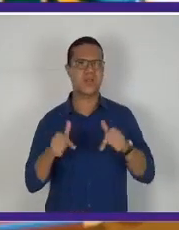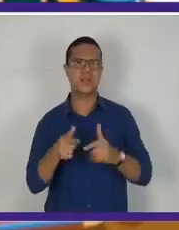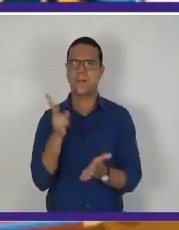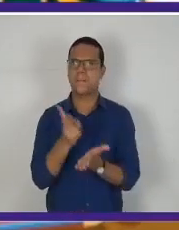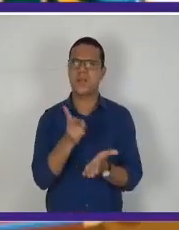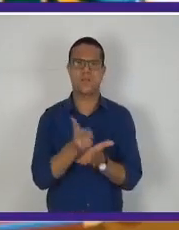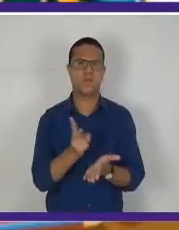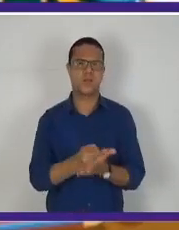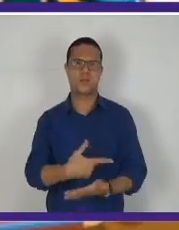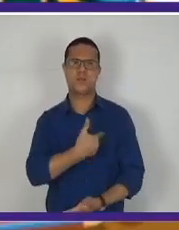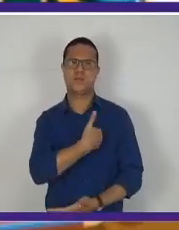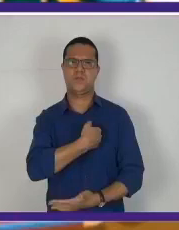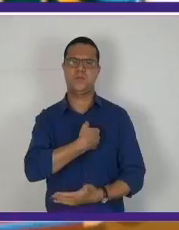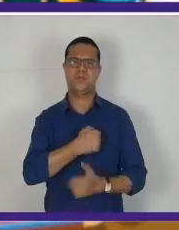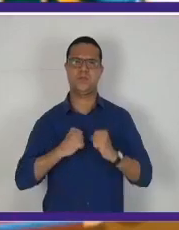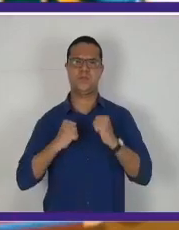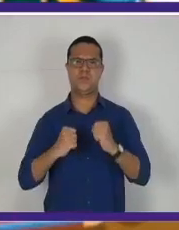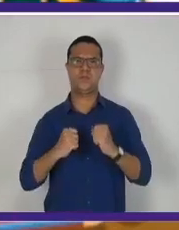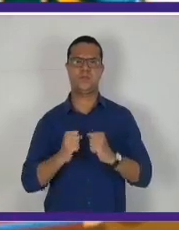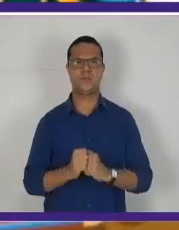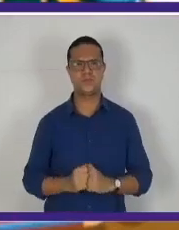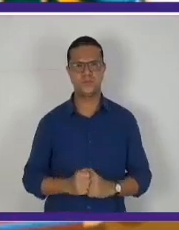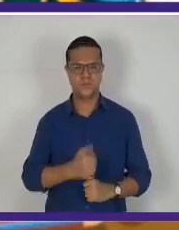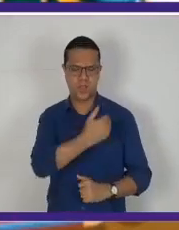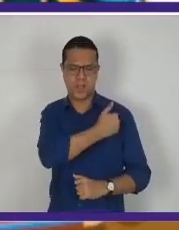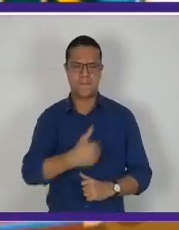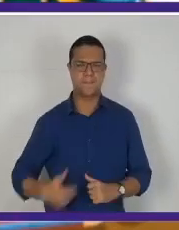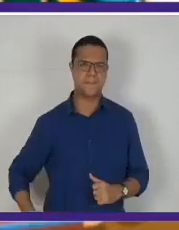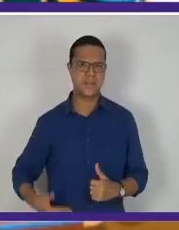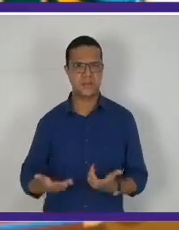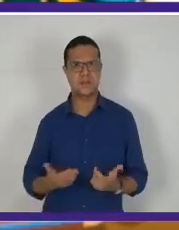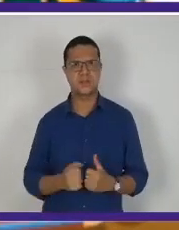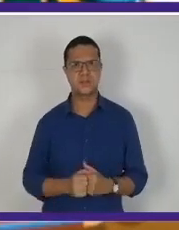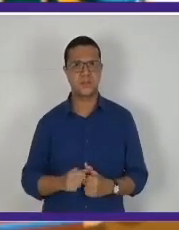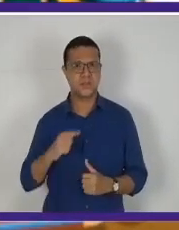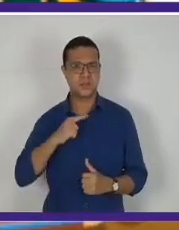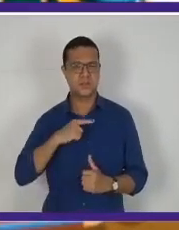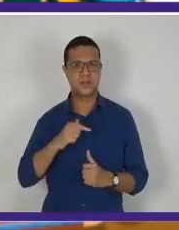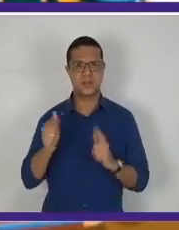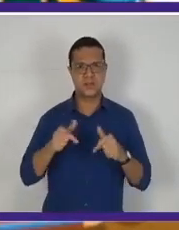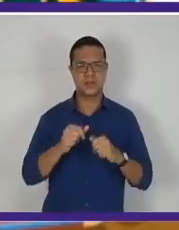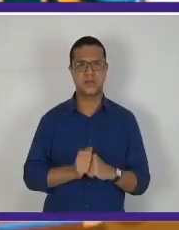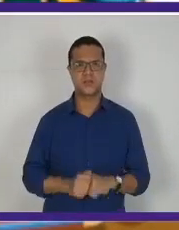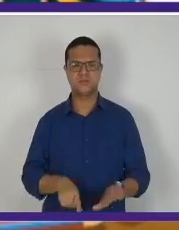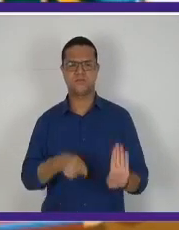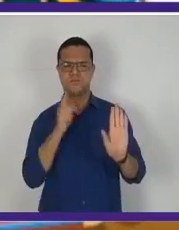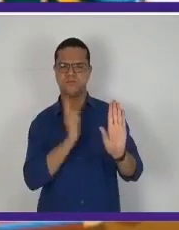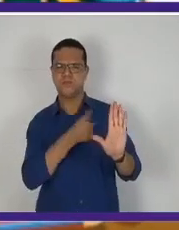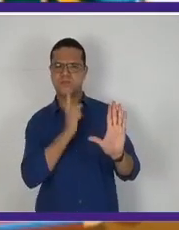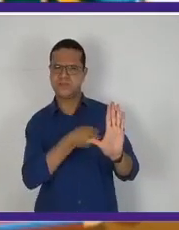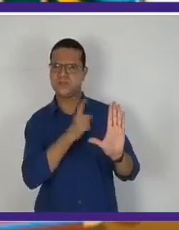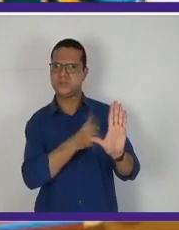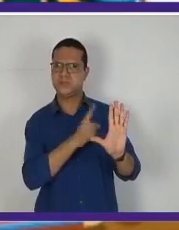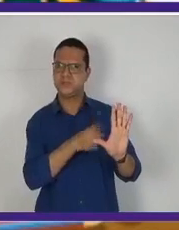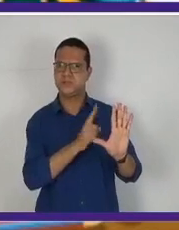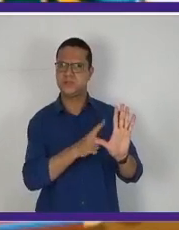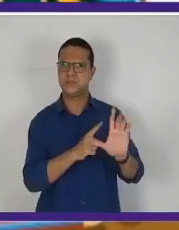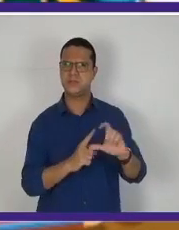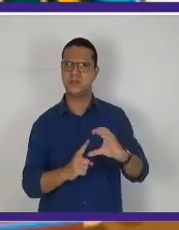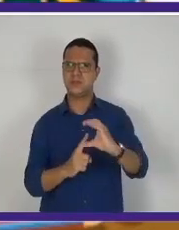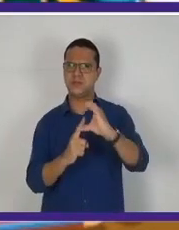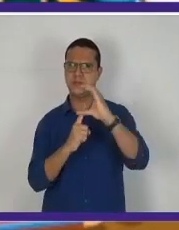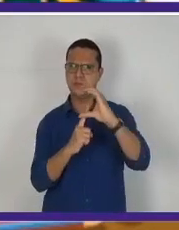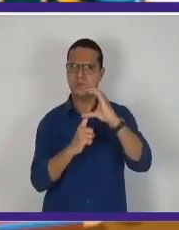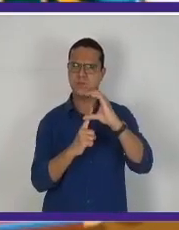permanência de Vargas no poder. Temos aqui uma ameaça do comunismo no